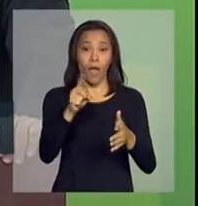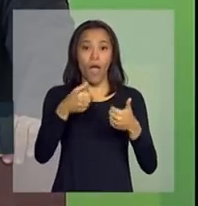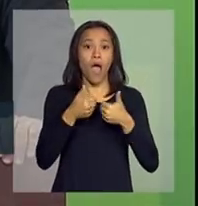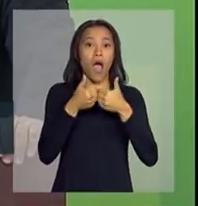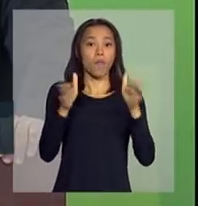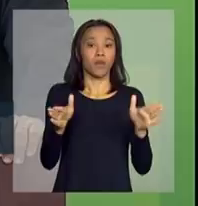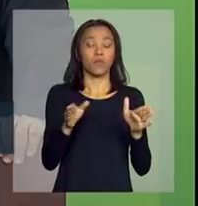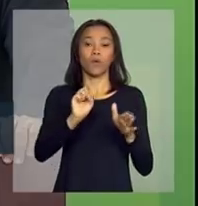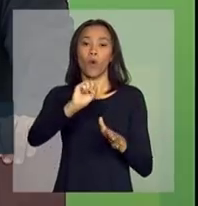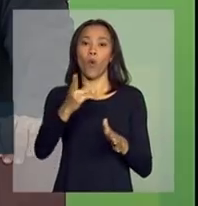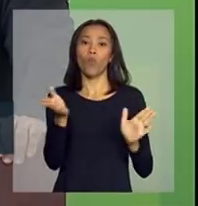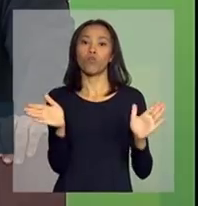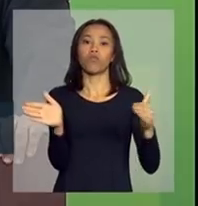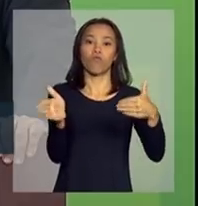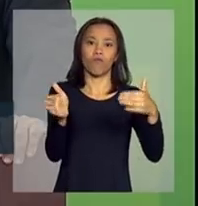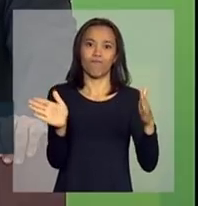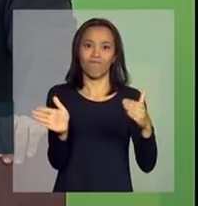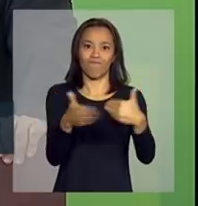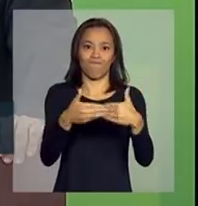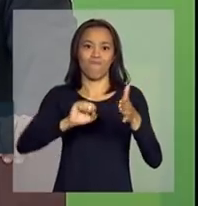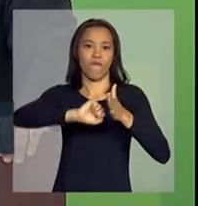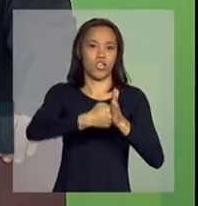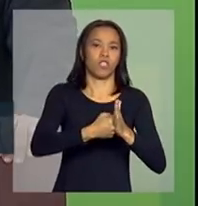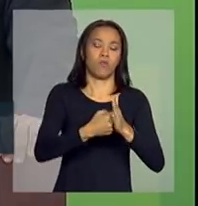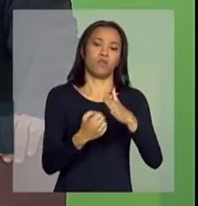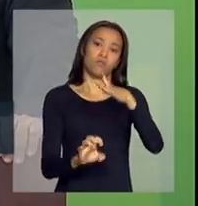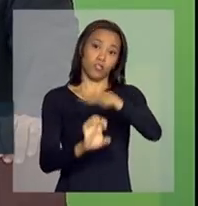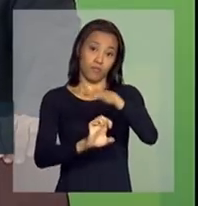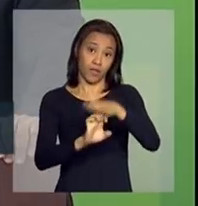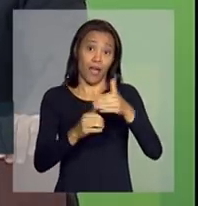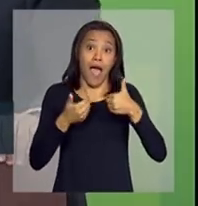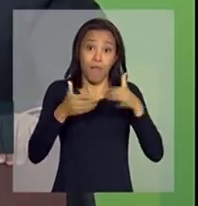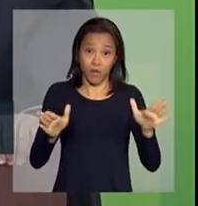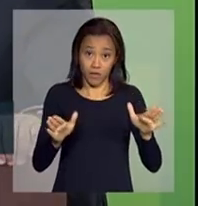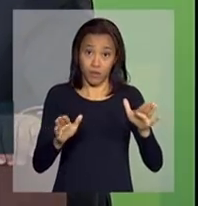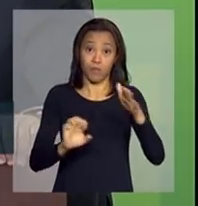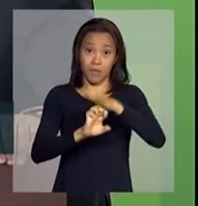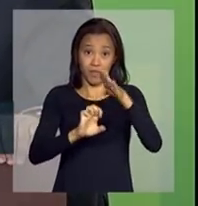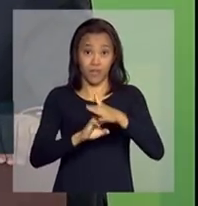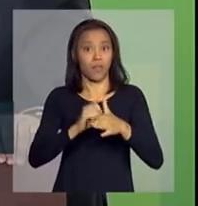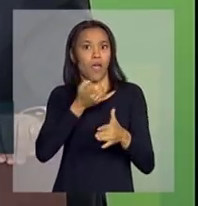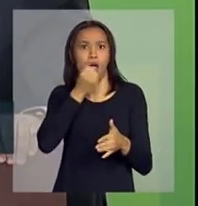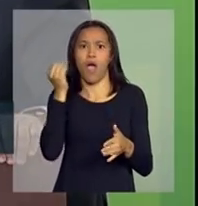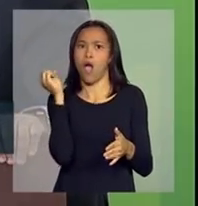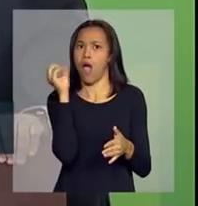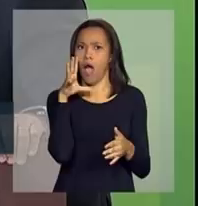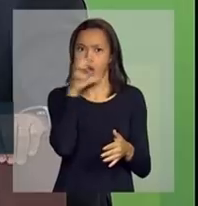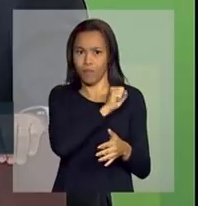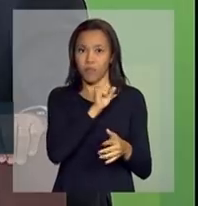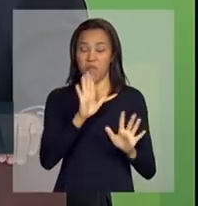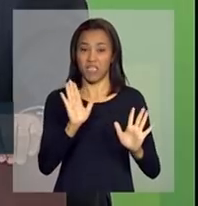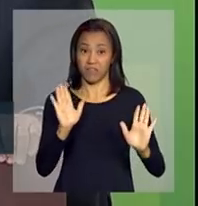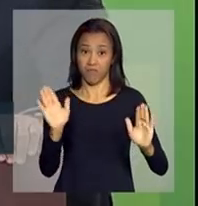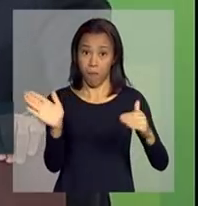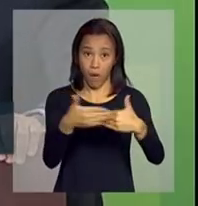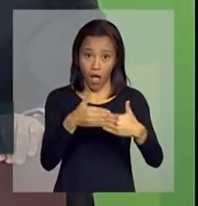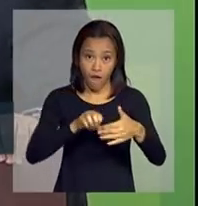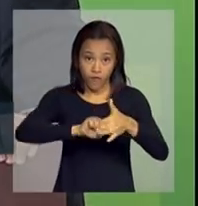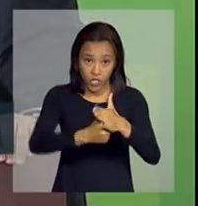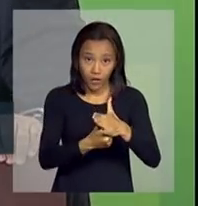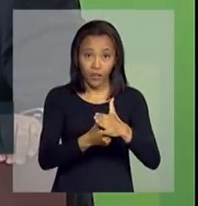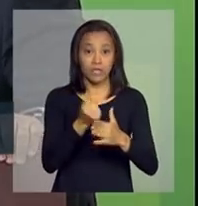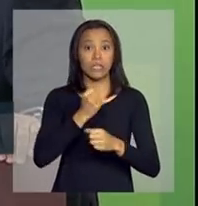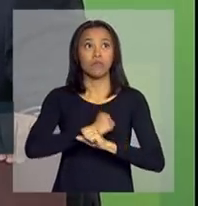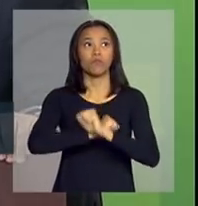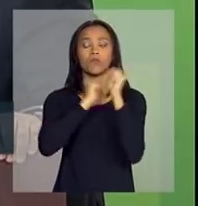fechamento de empresas. Abrir a teta mais rápido, mas fechar é impossível. esse